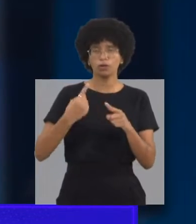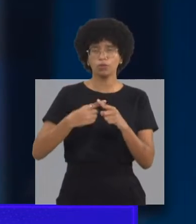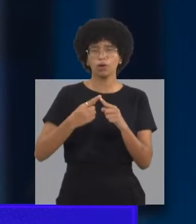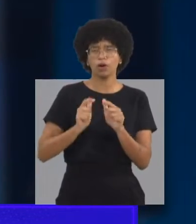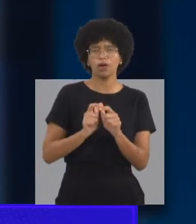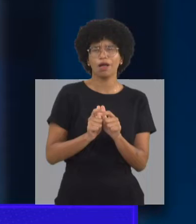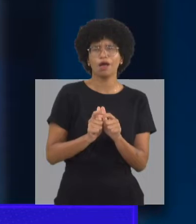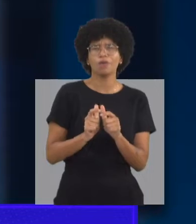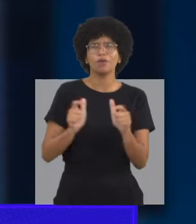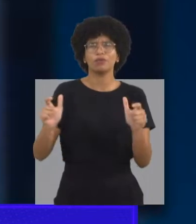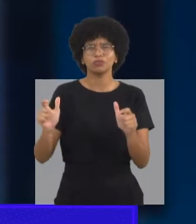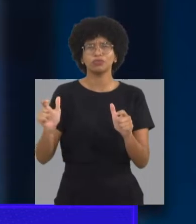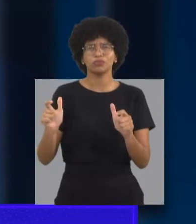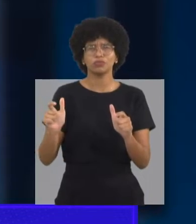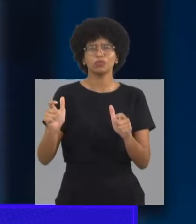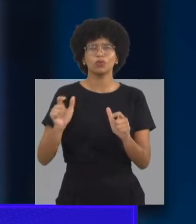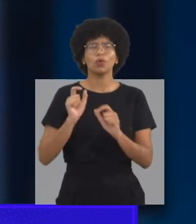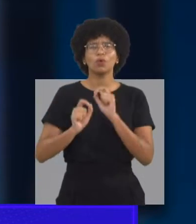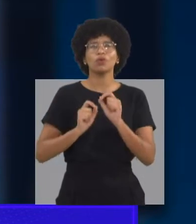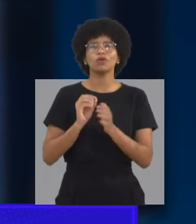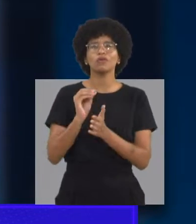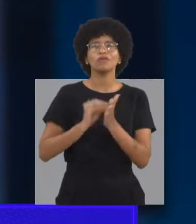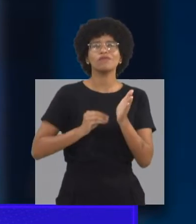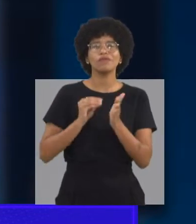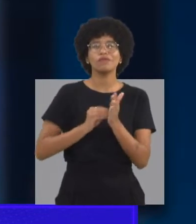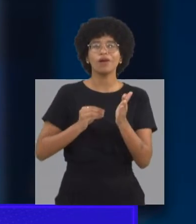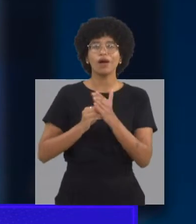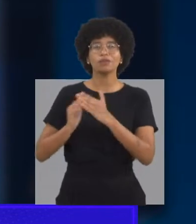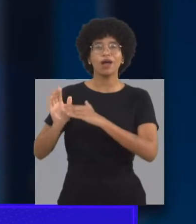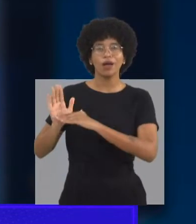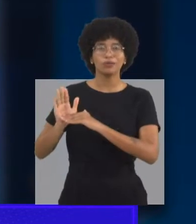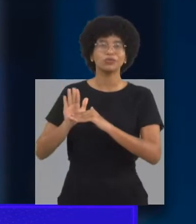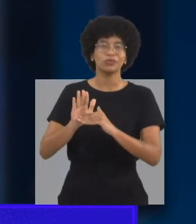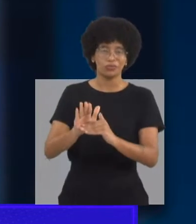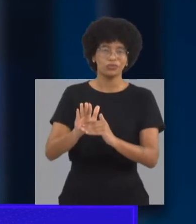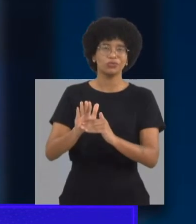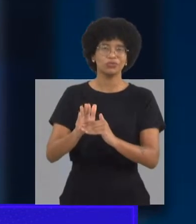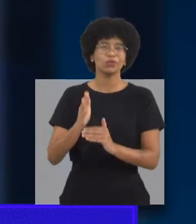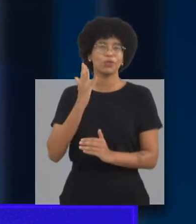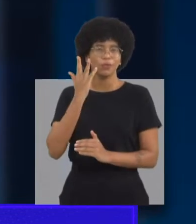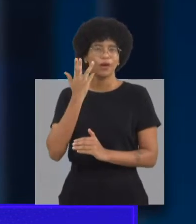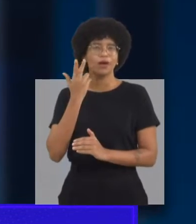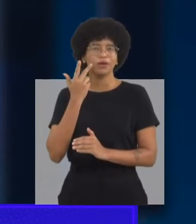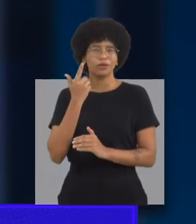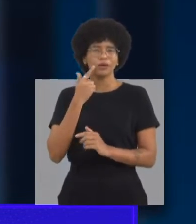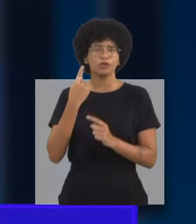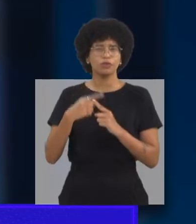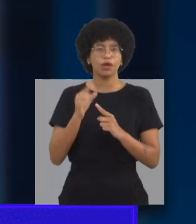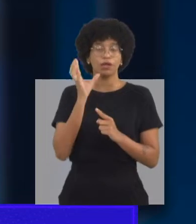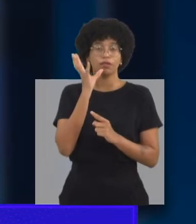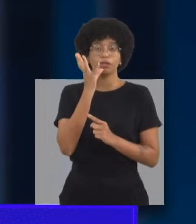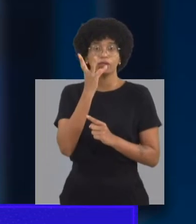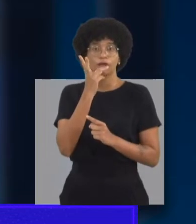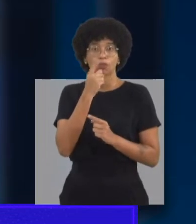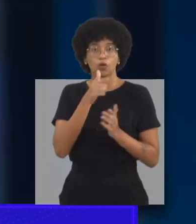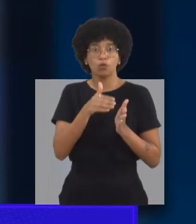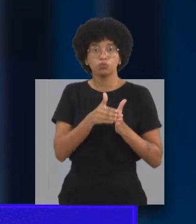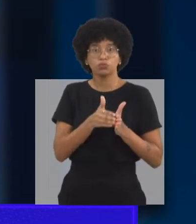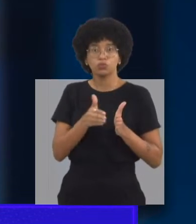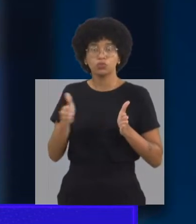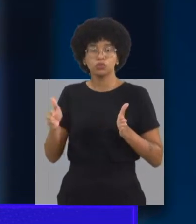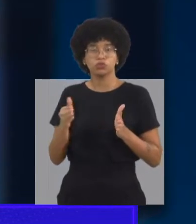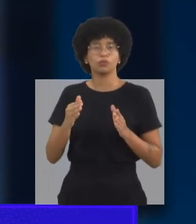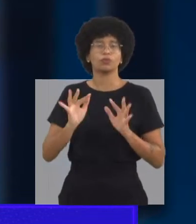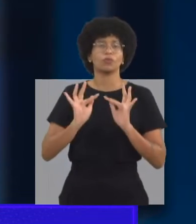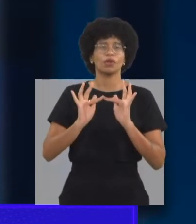O atraso, ele aumentou de acordo com a falta dos atendimentos, que passaram a ser mais